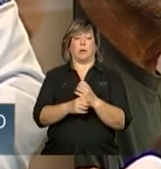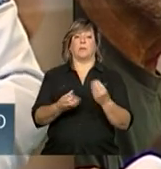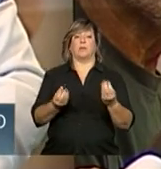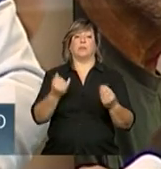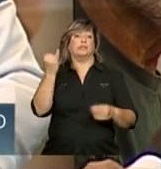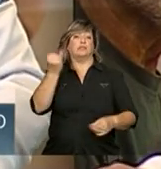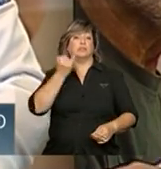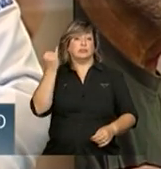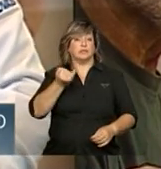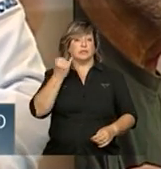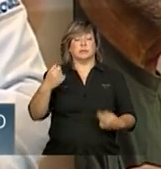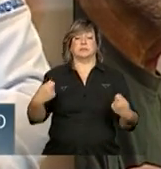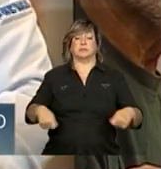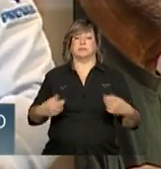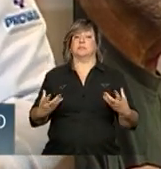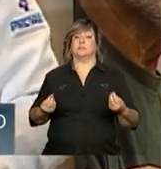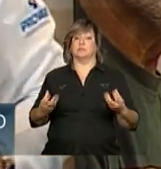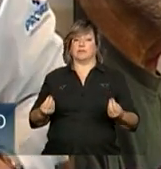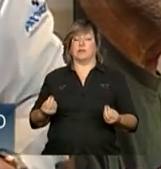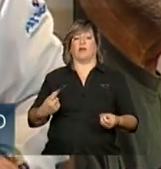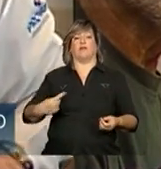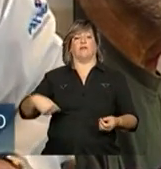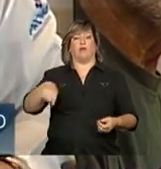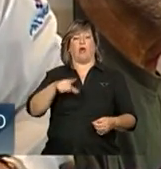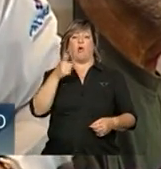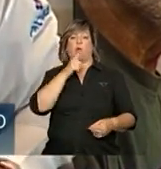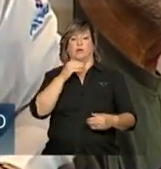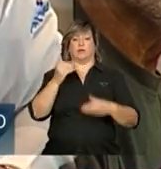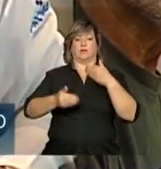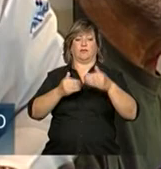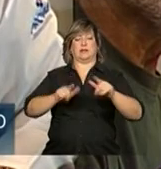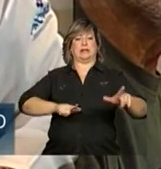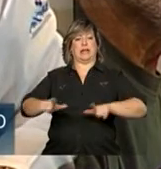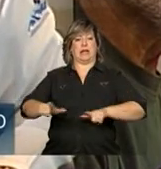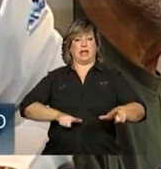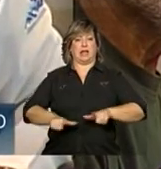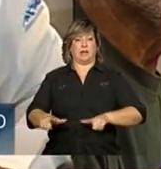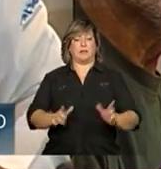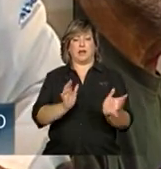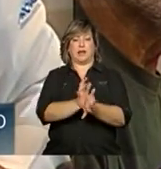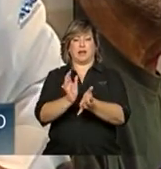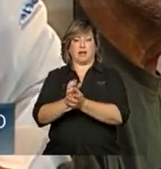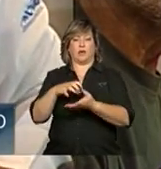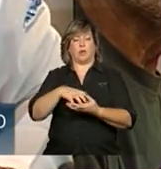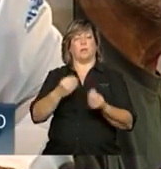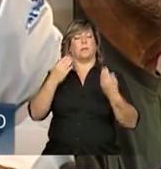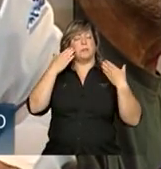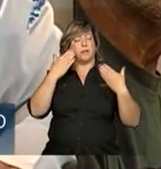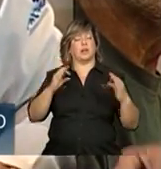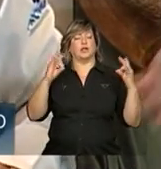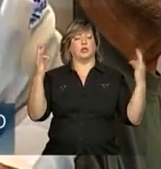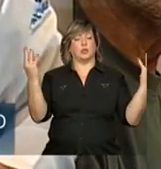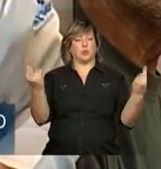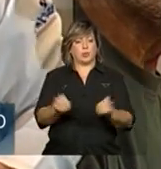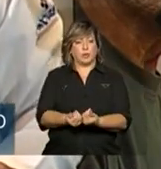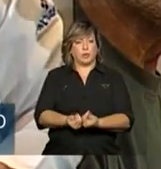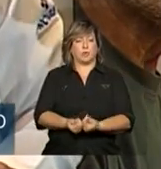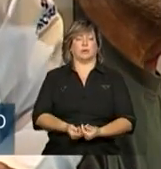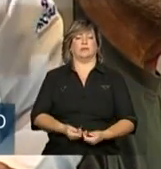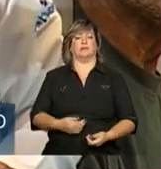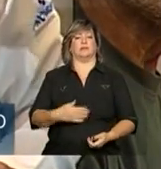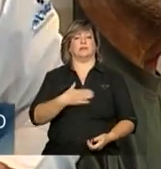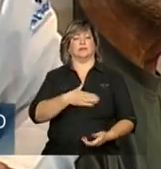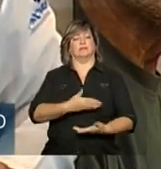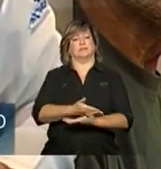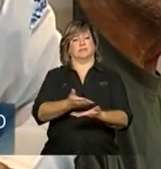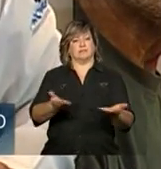importante e é muito necessário para que vocês desenvolvam essa atividade nas áreas e nas comunidades. Muito obrigado a todos e a todas e vamos